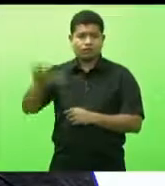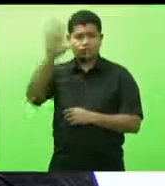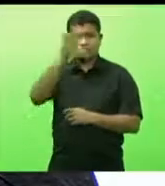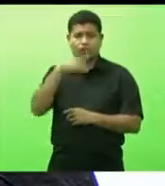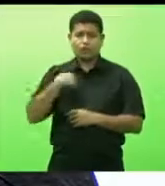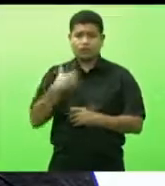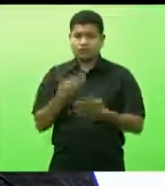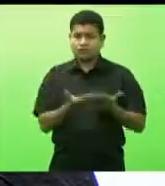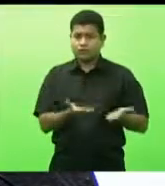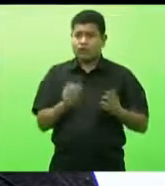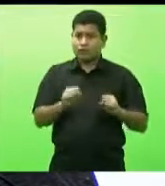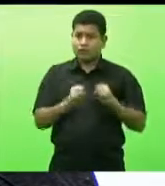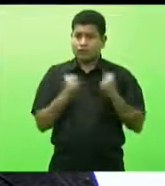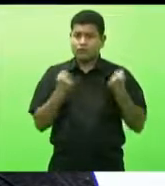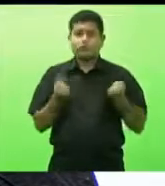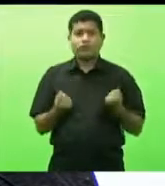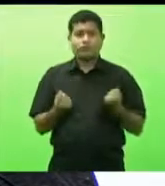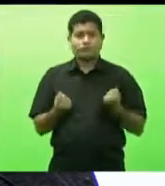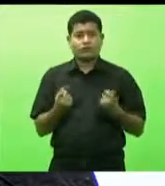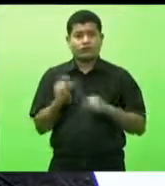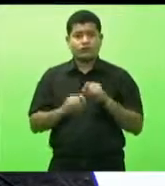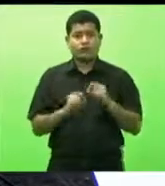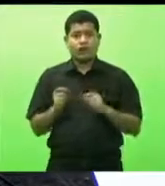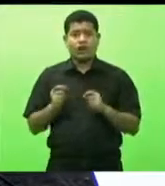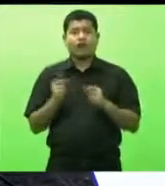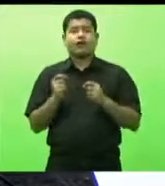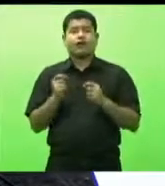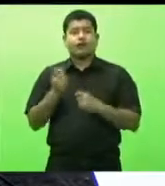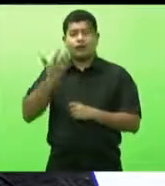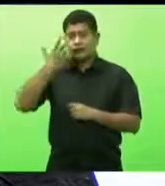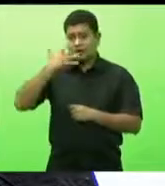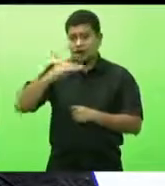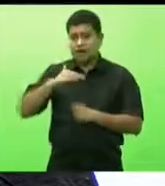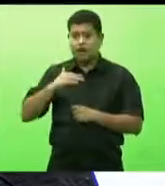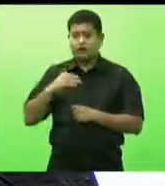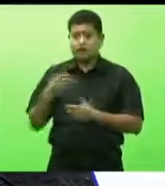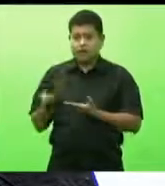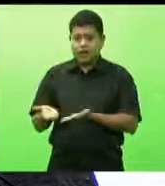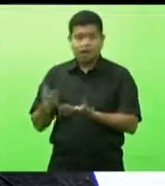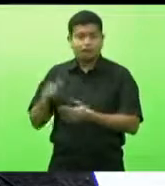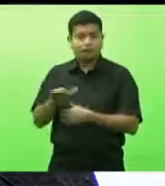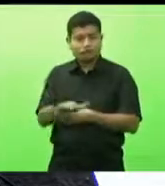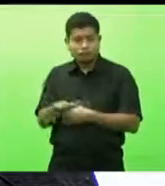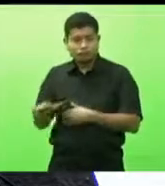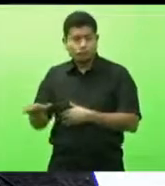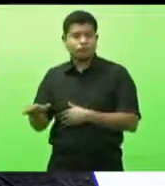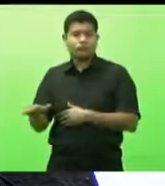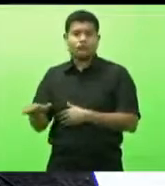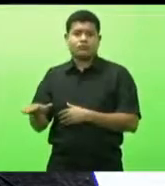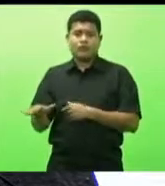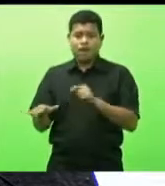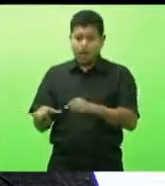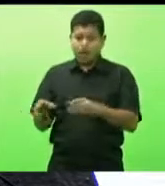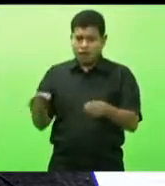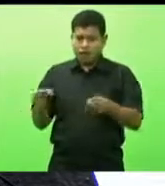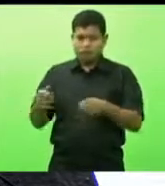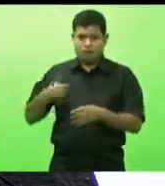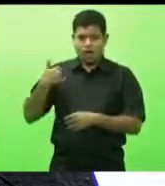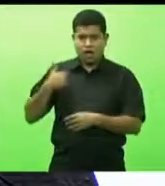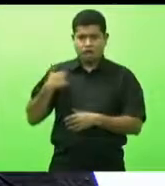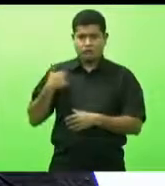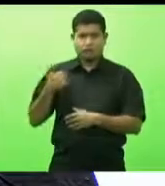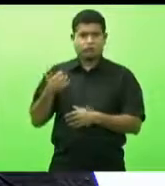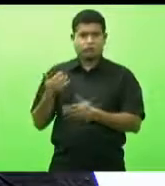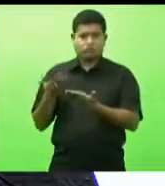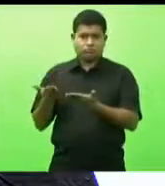defende que a criança nessa idade de formação, nesse período, não deva utilizar a máscara, porque